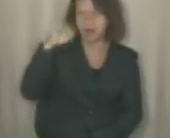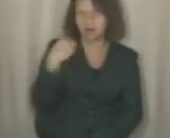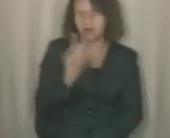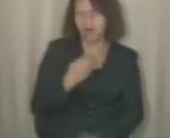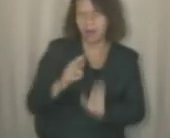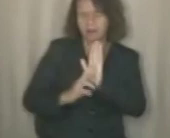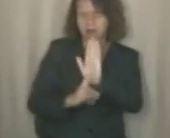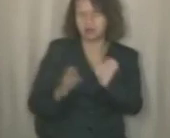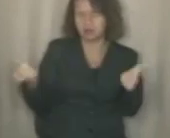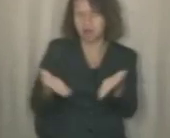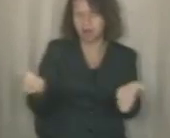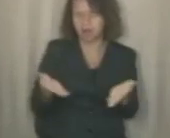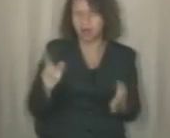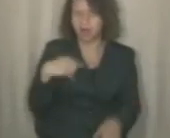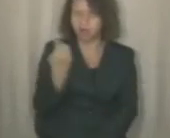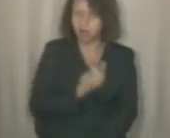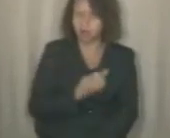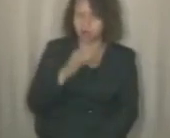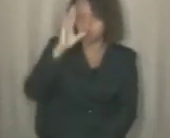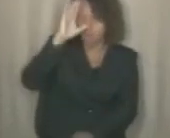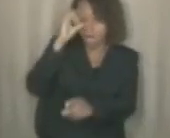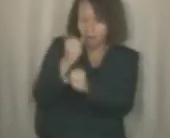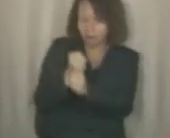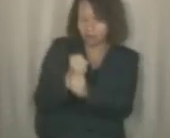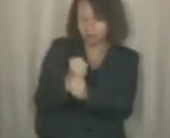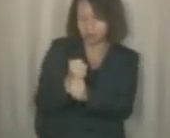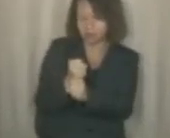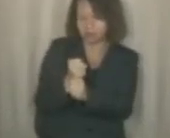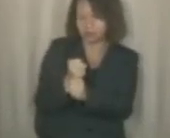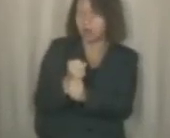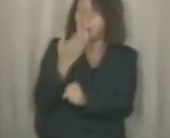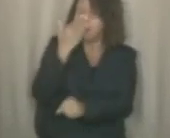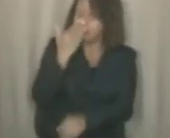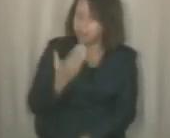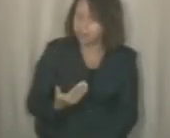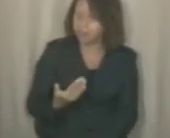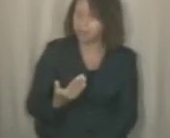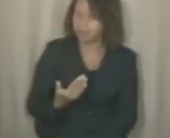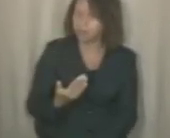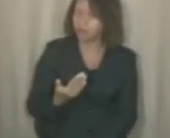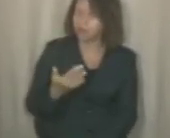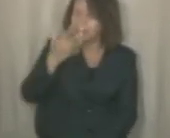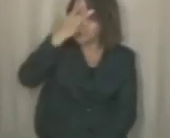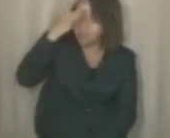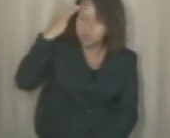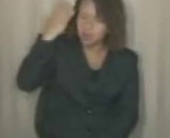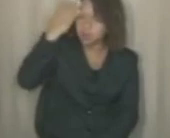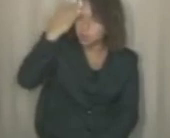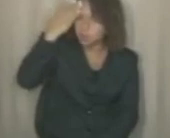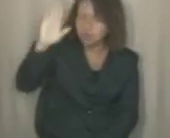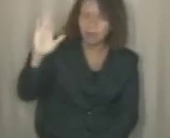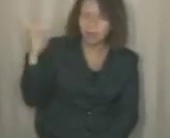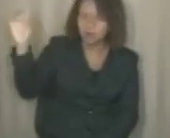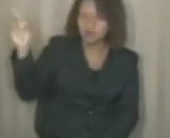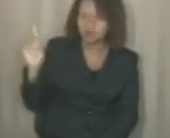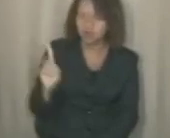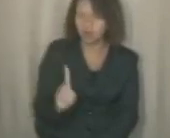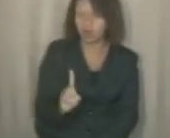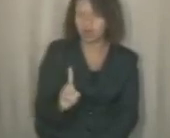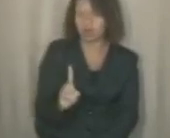representamos aqui, os nossos patrões. São pedidos de pessoas que não sabem como chegar